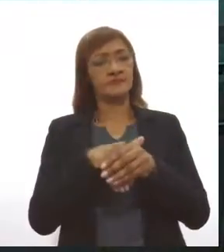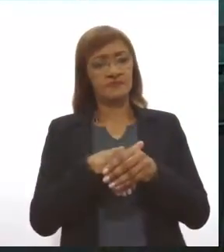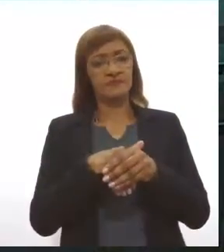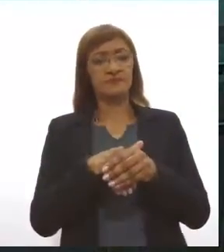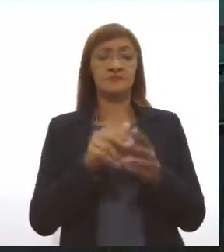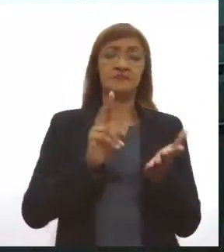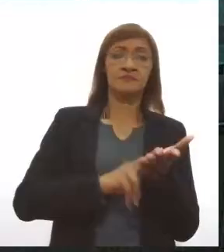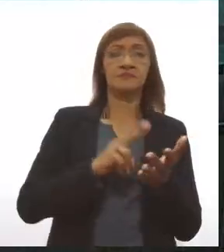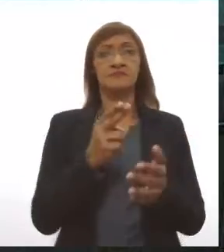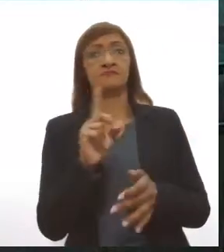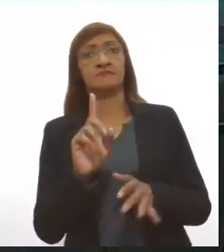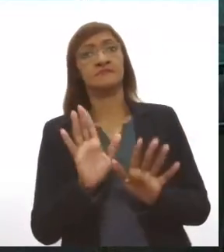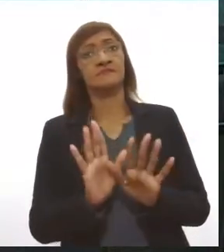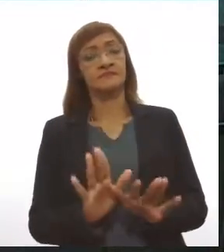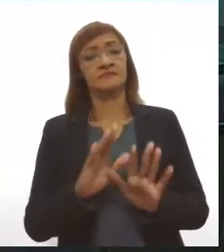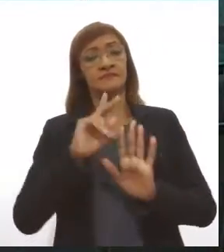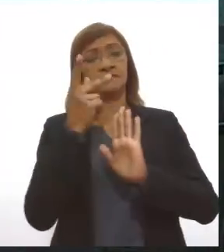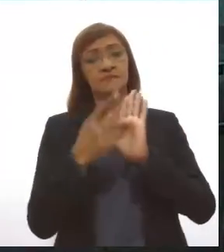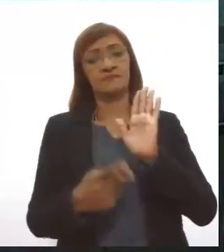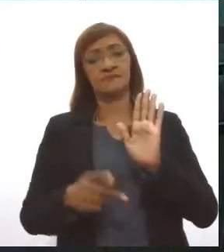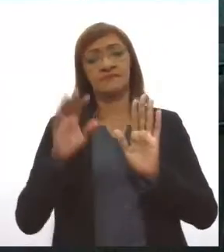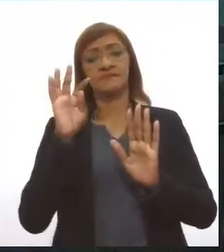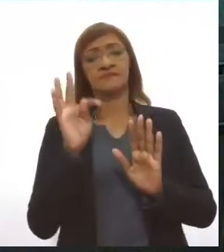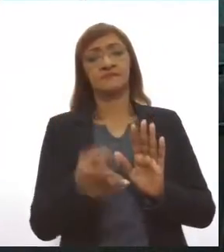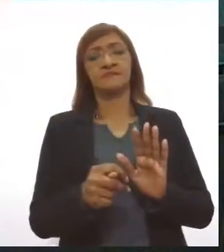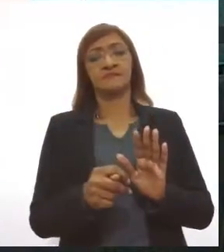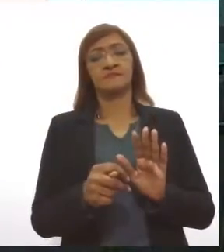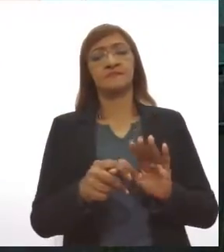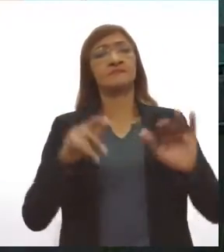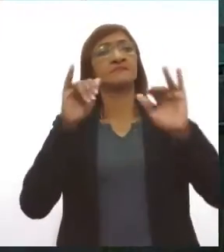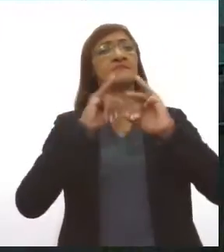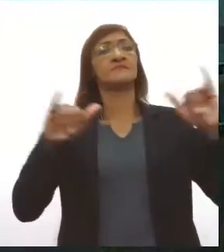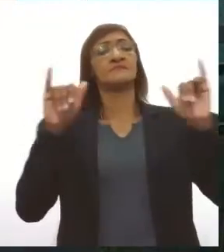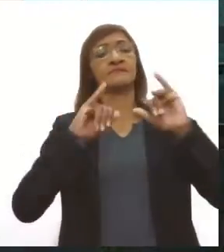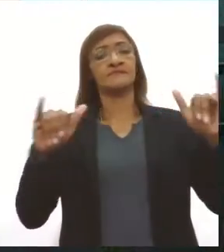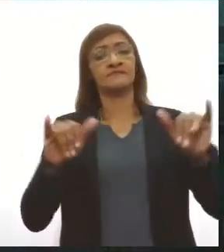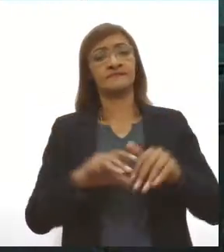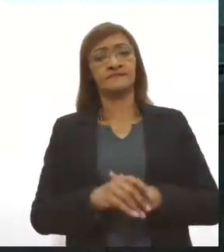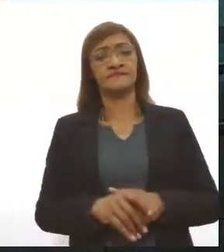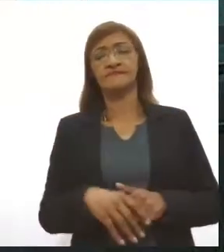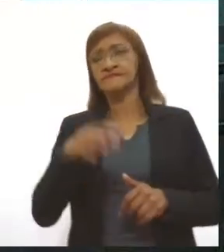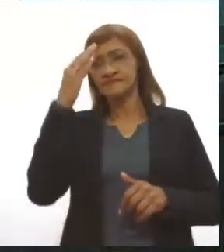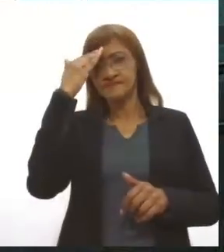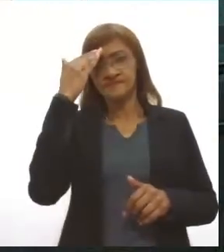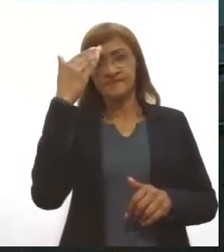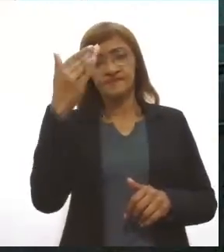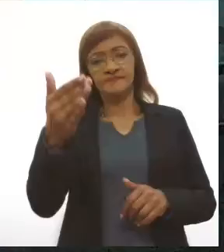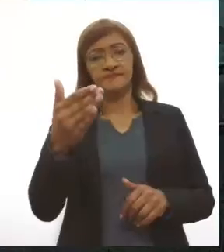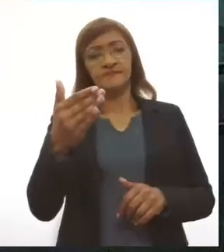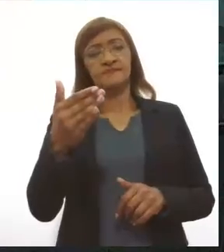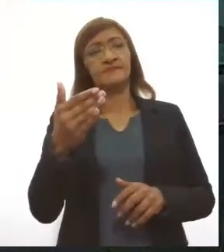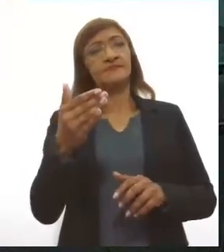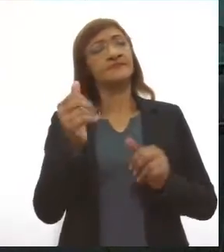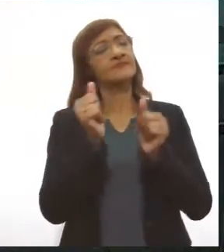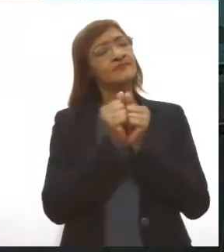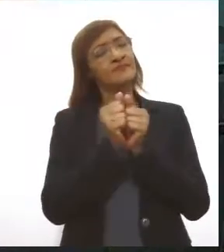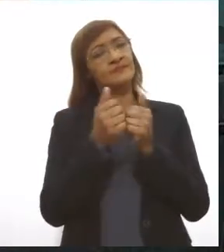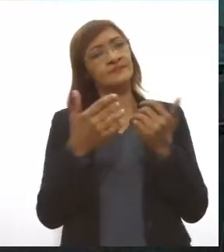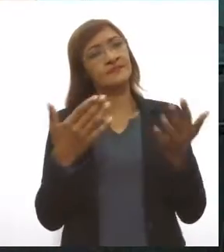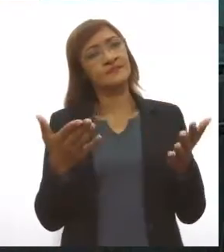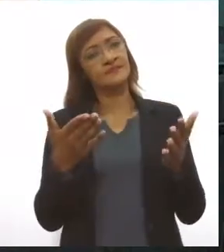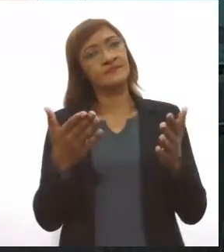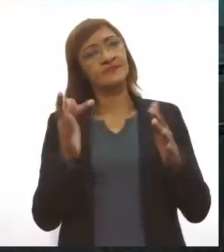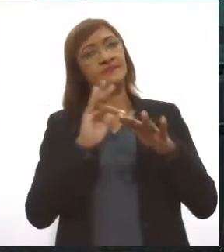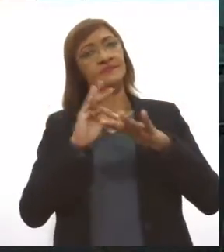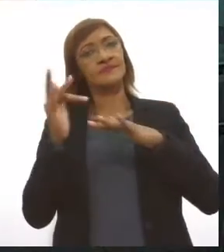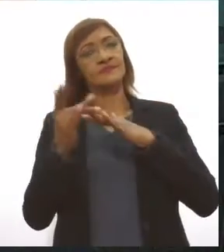não favorável aos projetos que estão na pauta divulgada previamente. Muito obrigado pela sua companhia. Siga as nossas redes